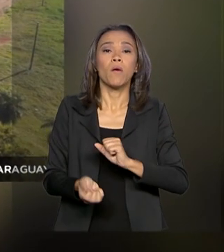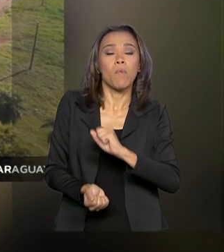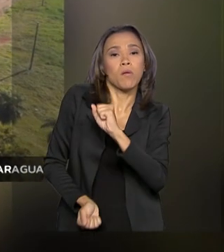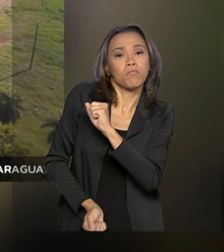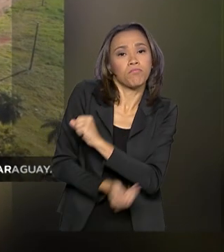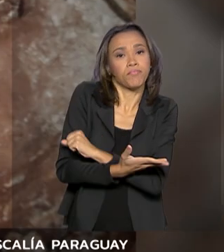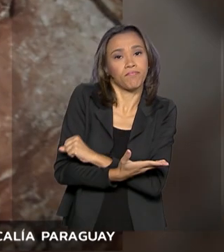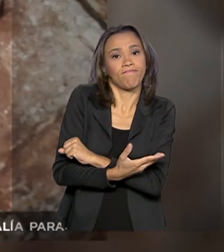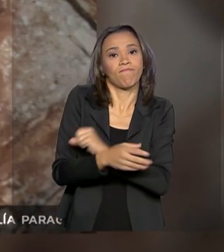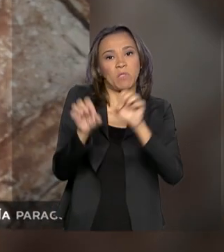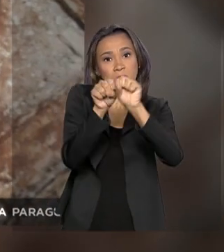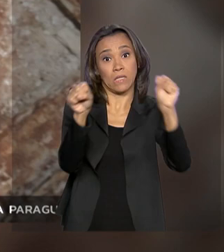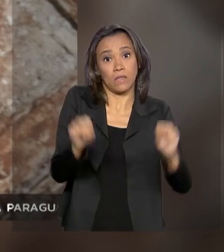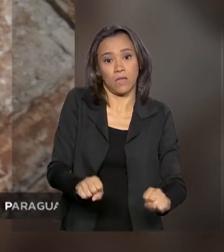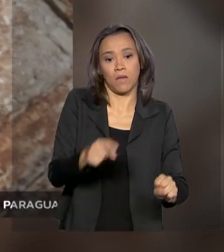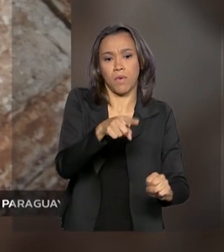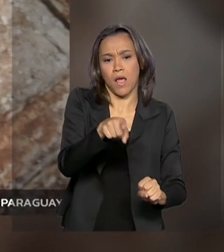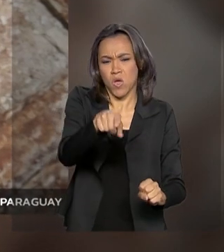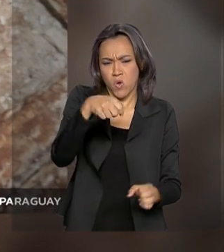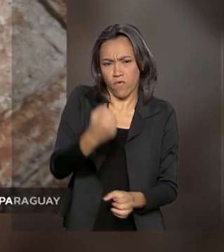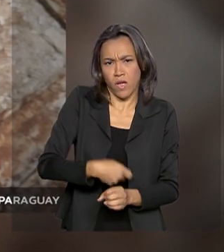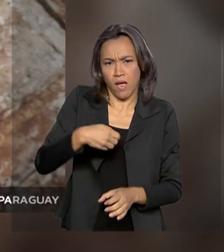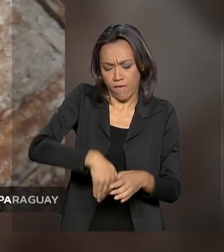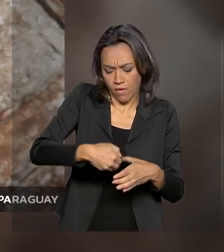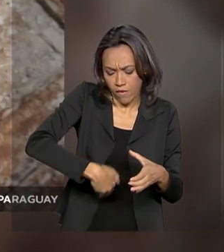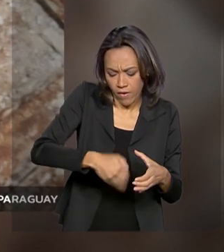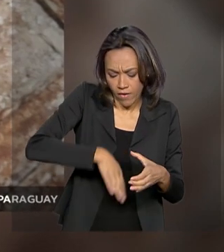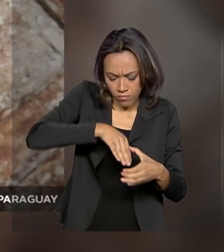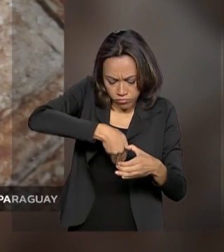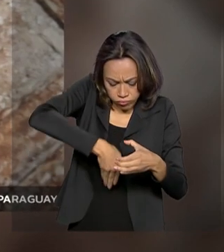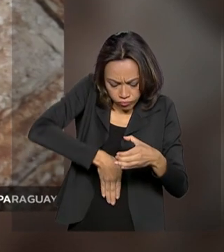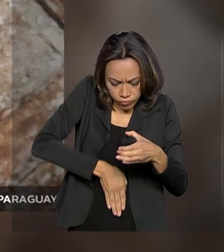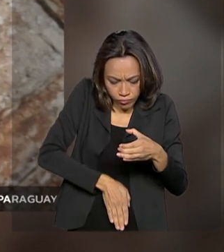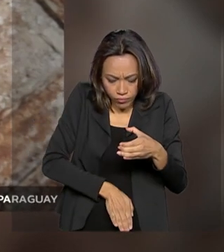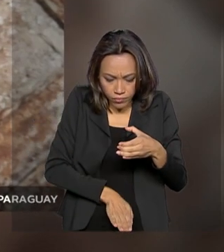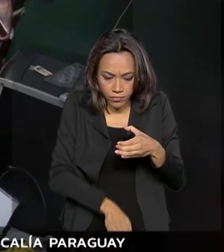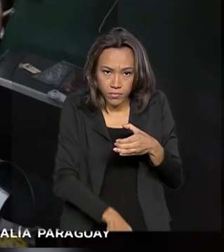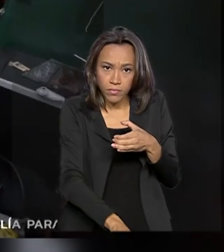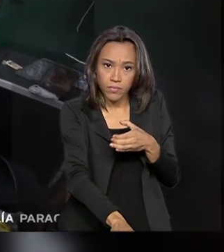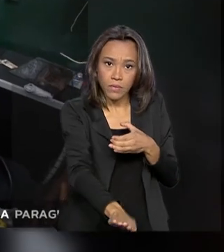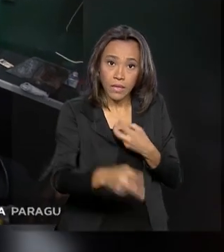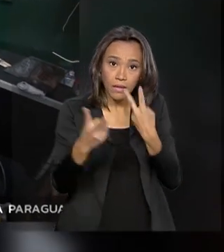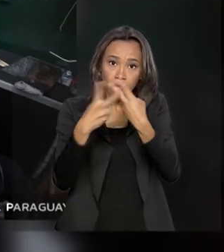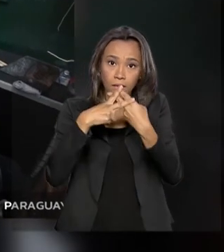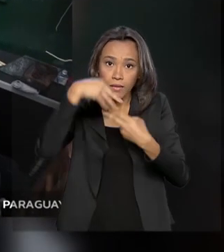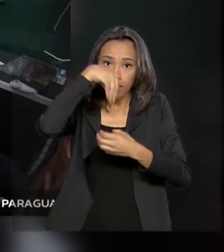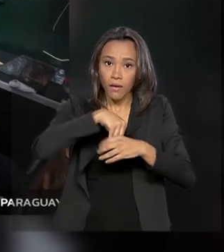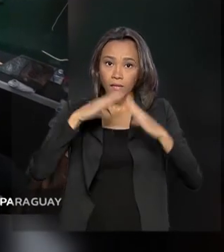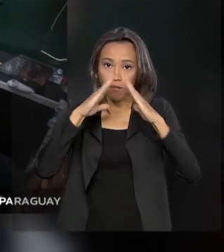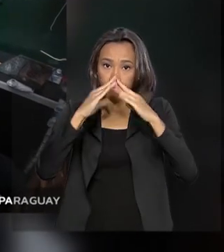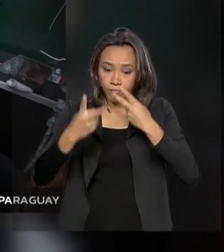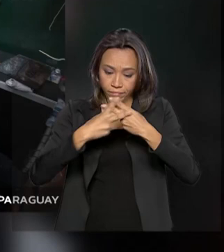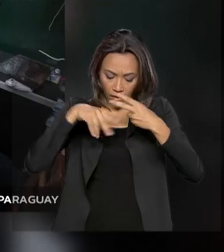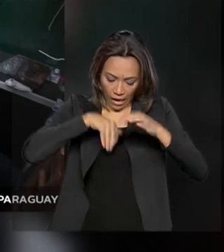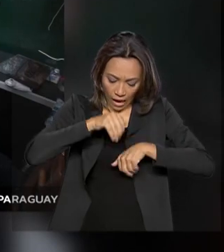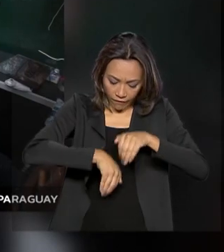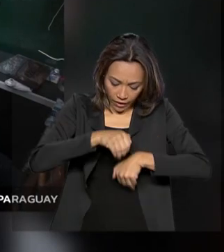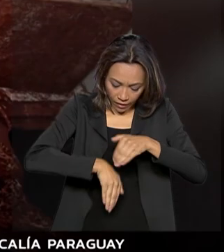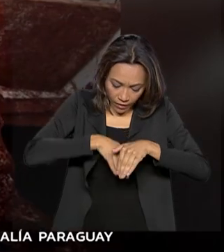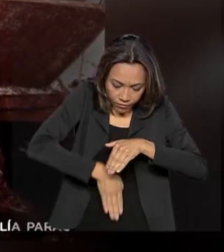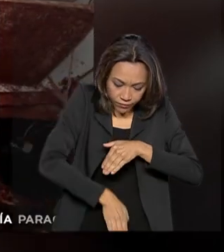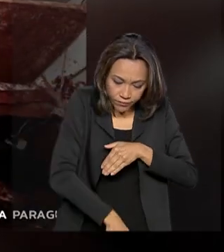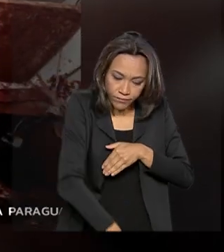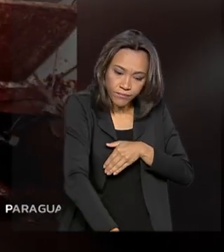Juan Cabalheiro. Um túnel de 15 metros foi cavado dentro de uma das celas, mas a suspeita é de que os presos tenham